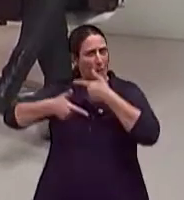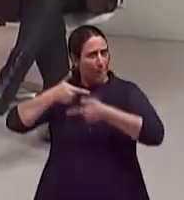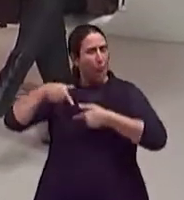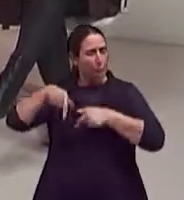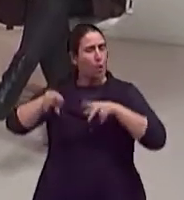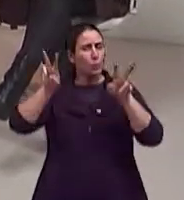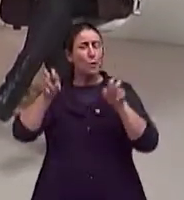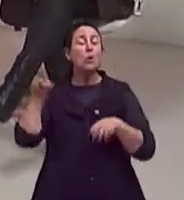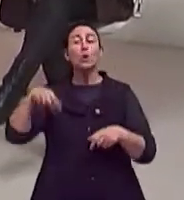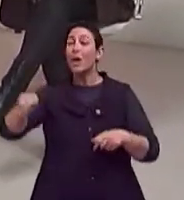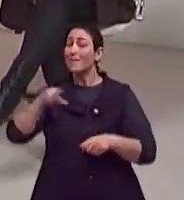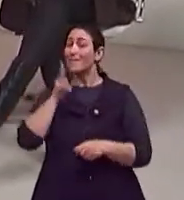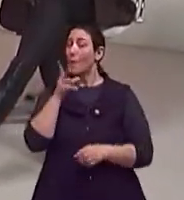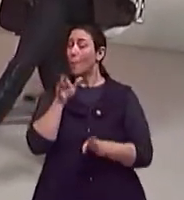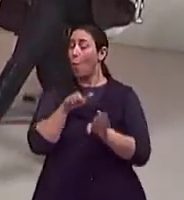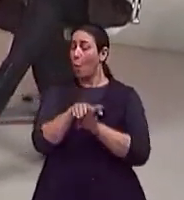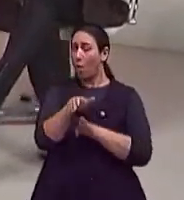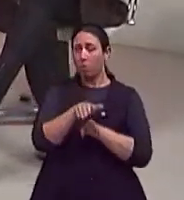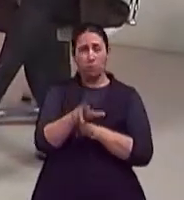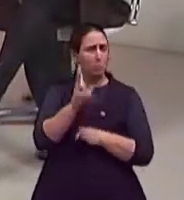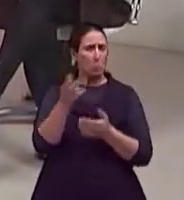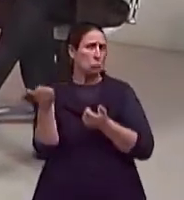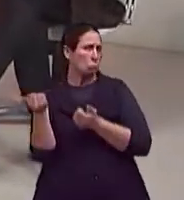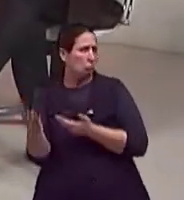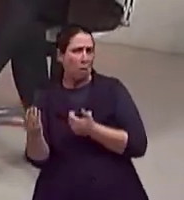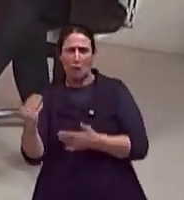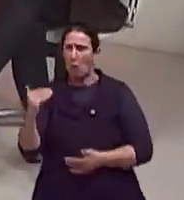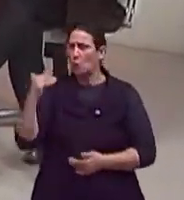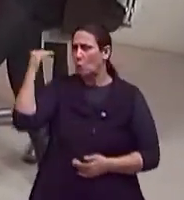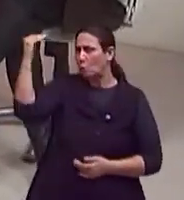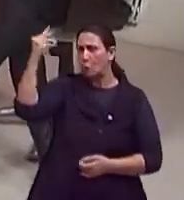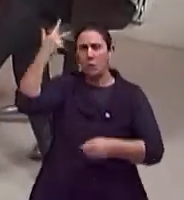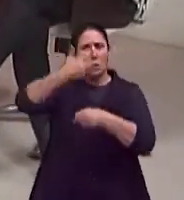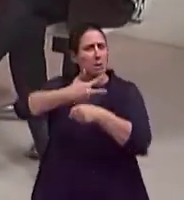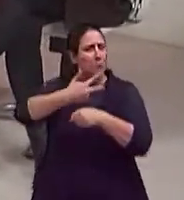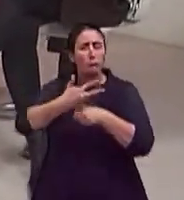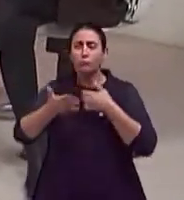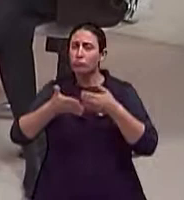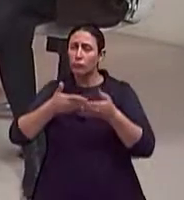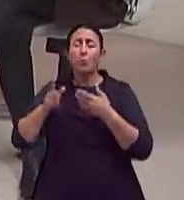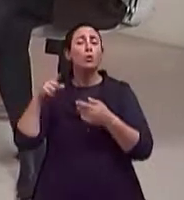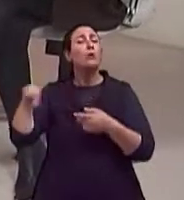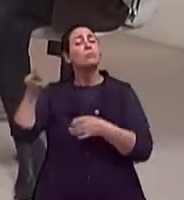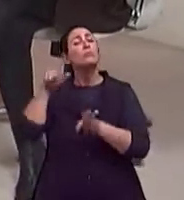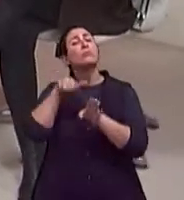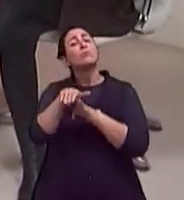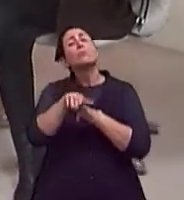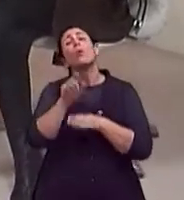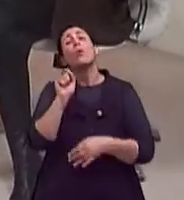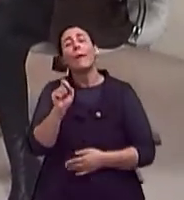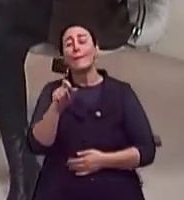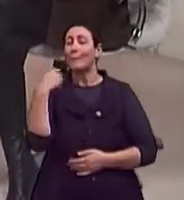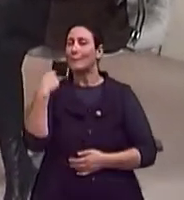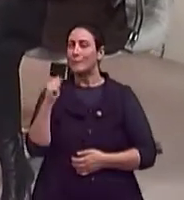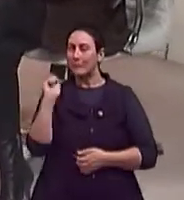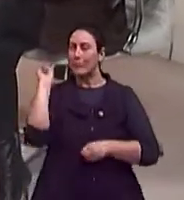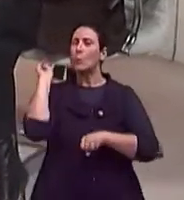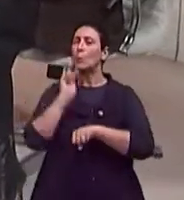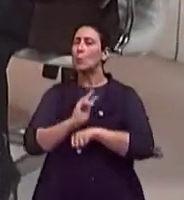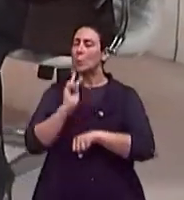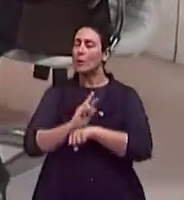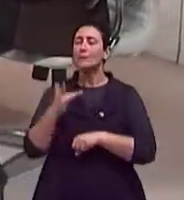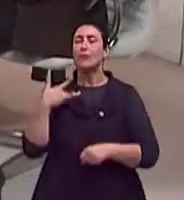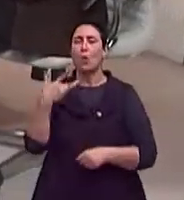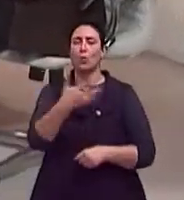os pacientes, sejam jovens, adultos jovens, ou na terceira idade, que o importante é a manutenção da